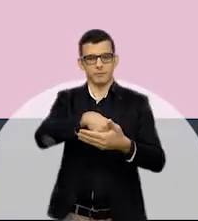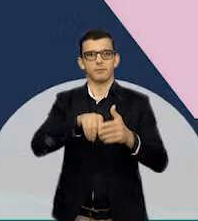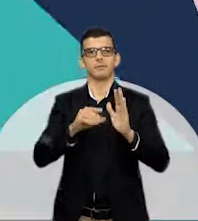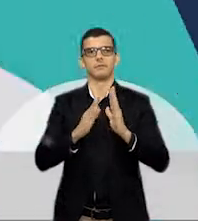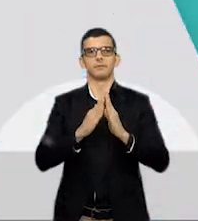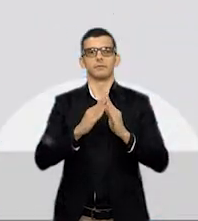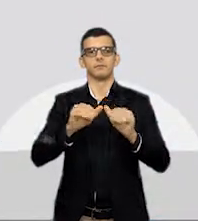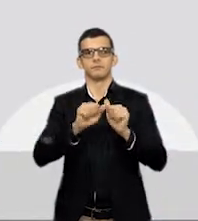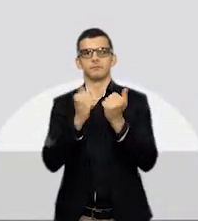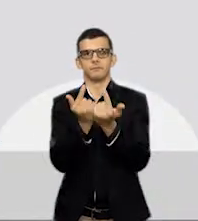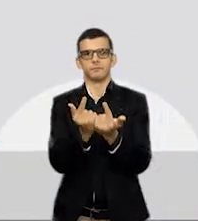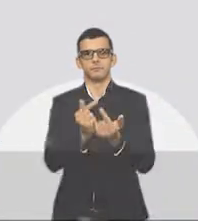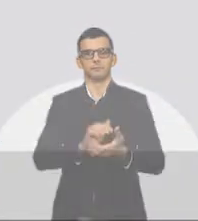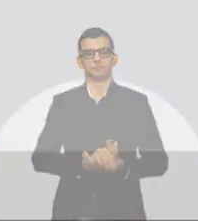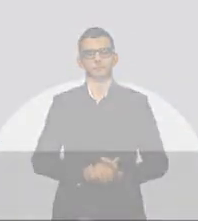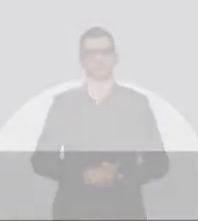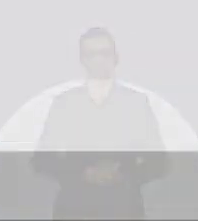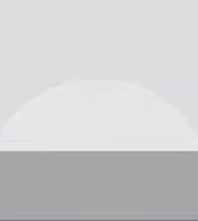inquérito.